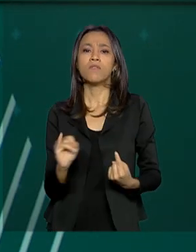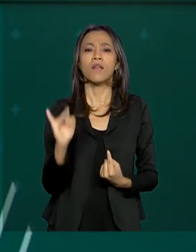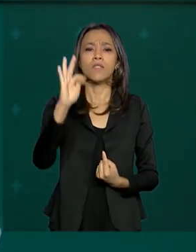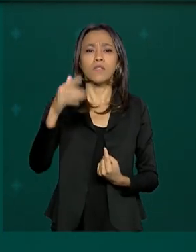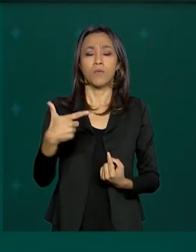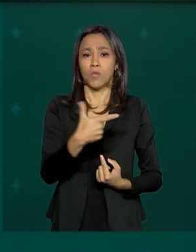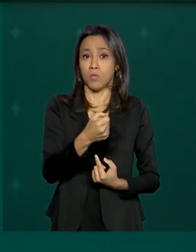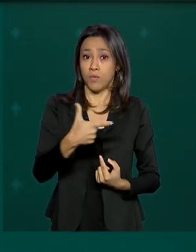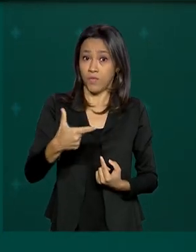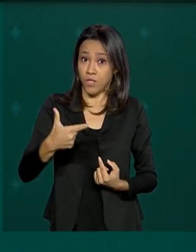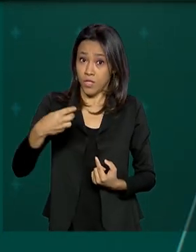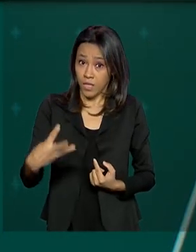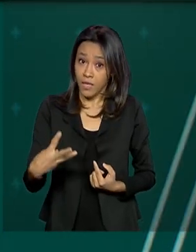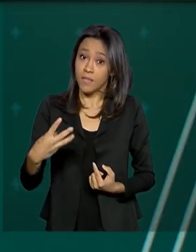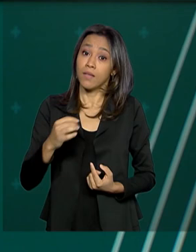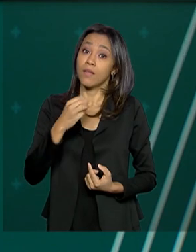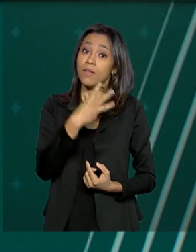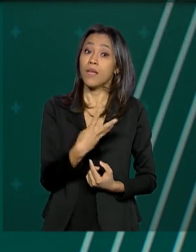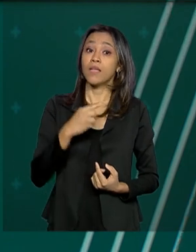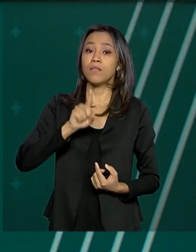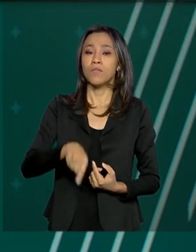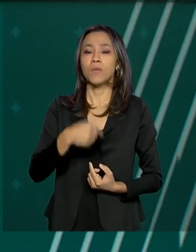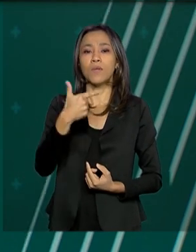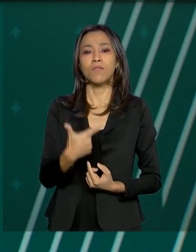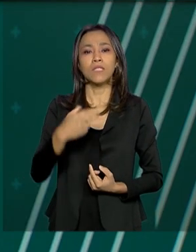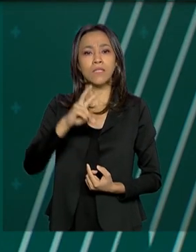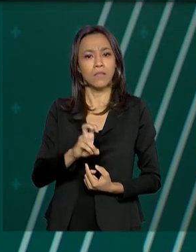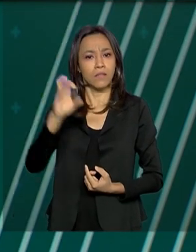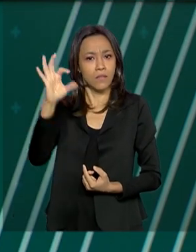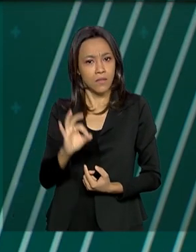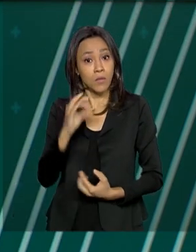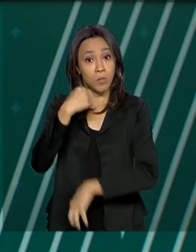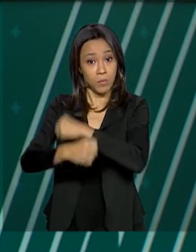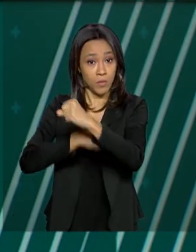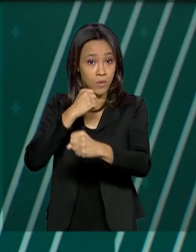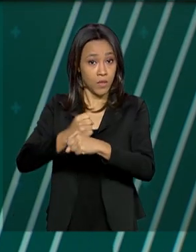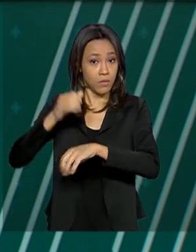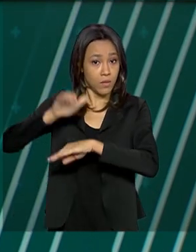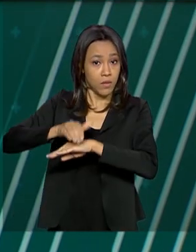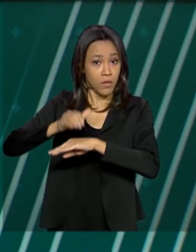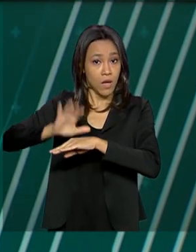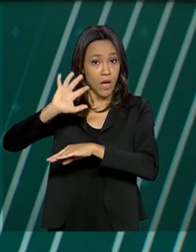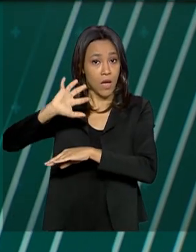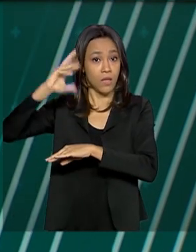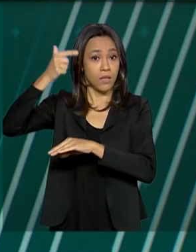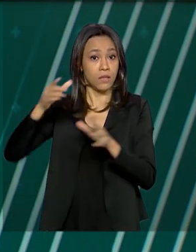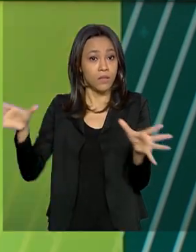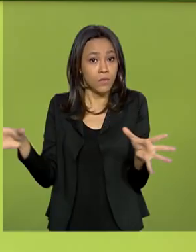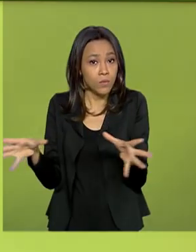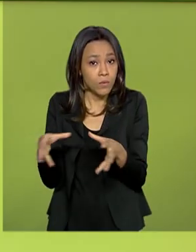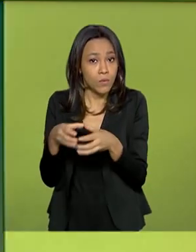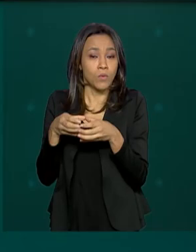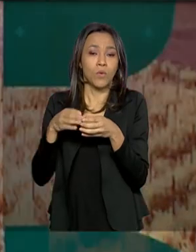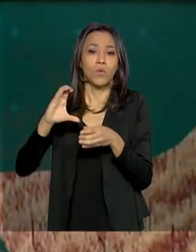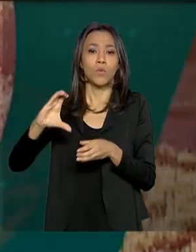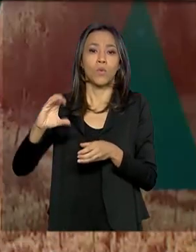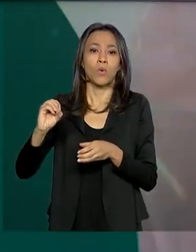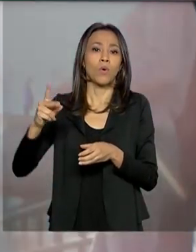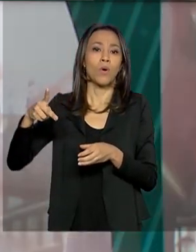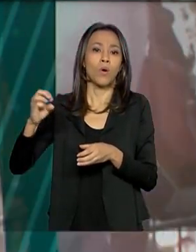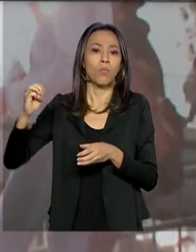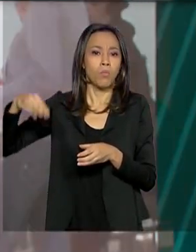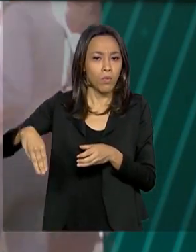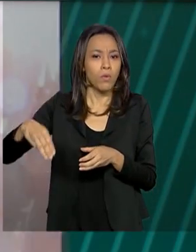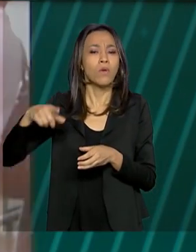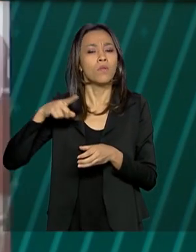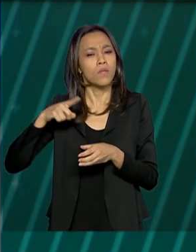será de 3,25% ao ano. A decisão do Conselho Monetário Nacional mantém a margem de